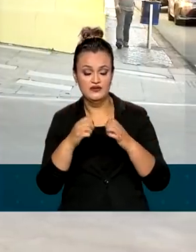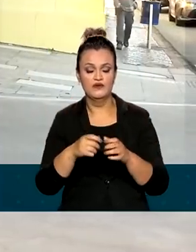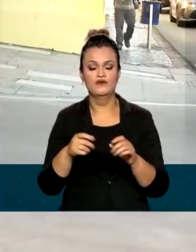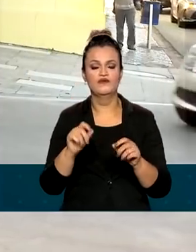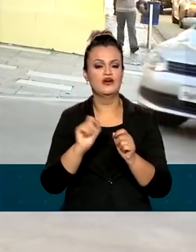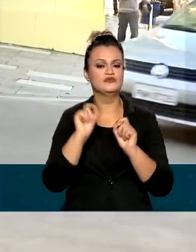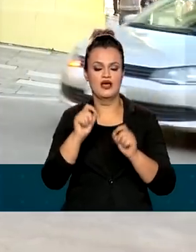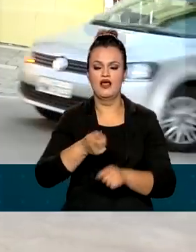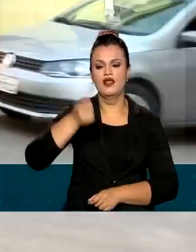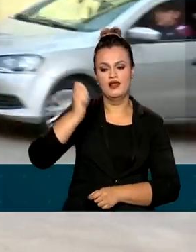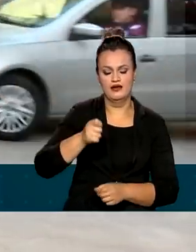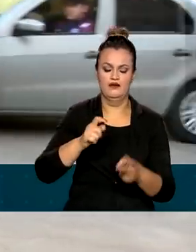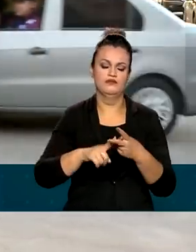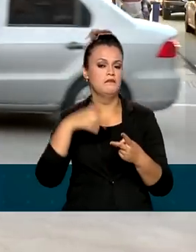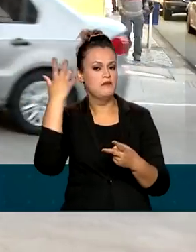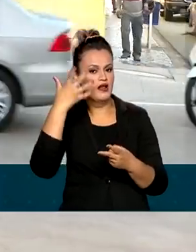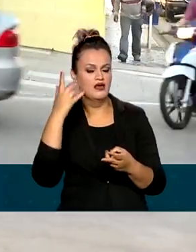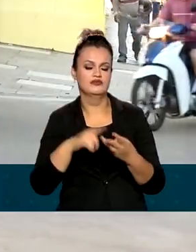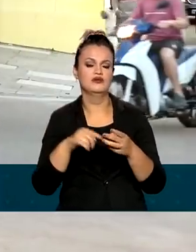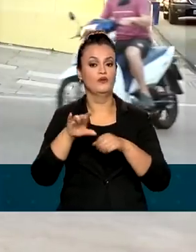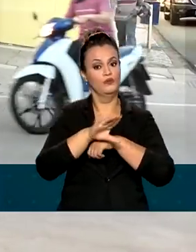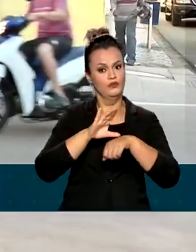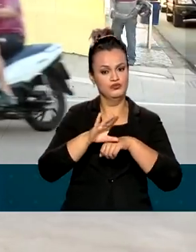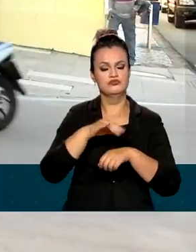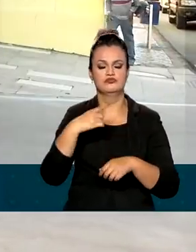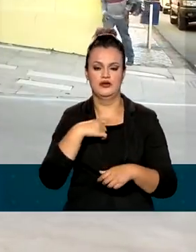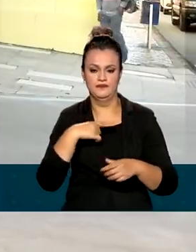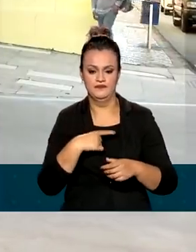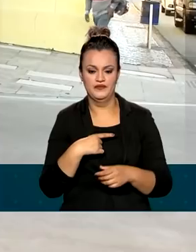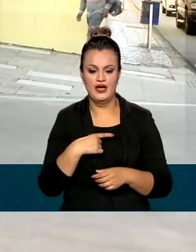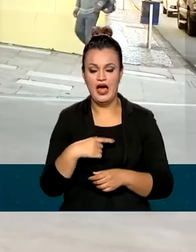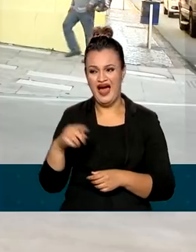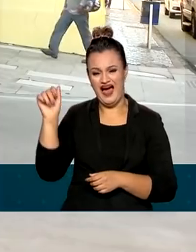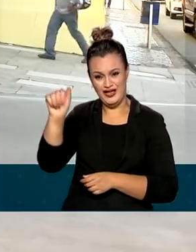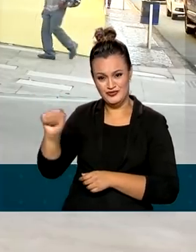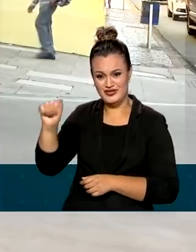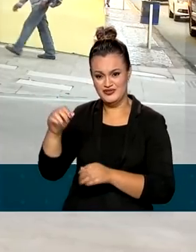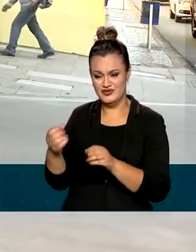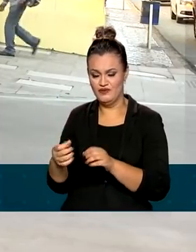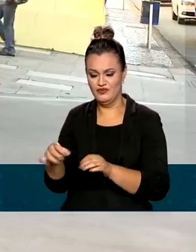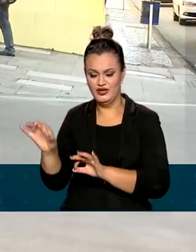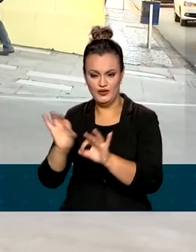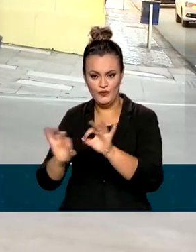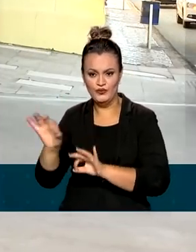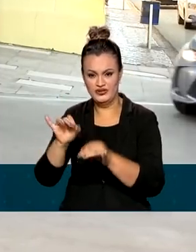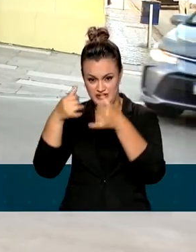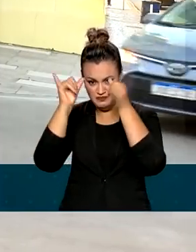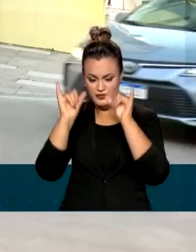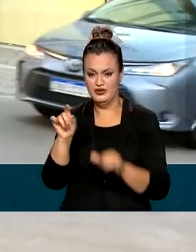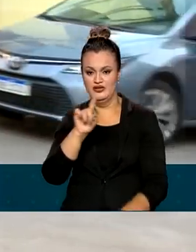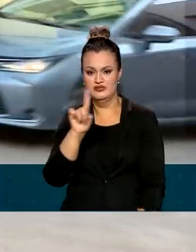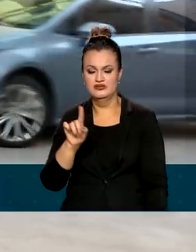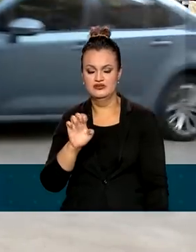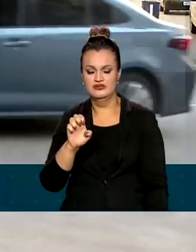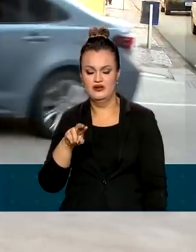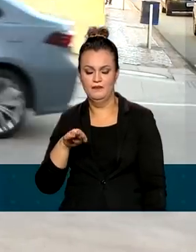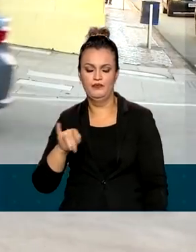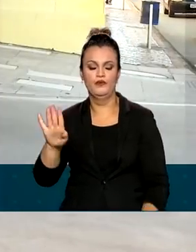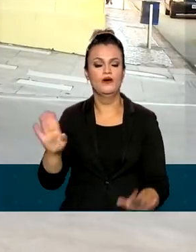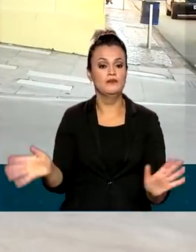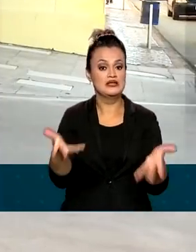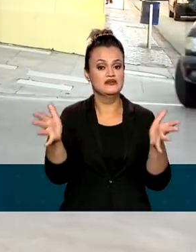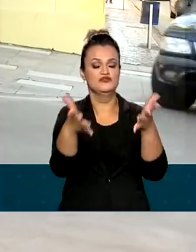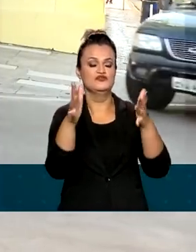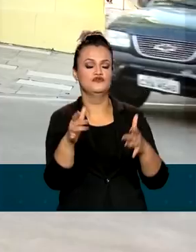leilões, palestras e cursos. De acordo com a Associação Brasileira dos Criadores de Zebu, o objetivo é divulgar o conhecimento para aumentar a